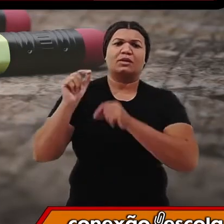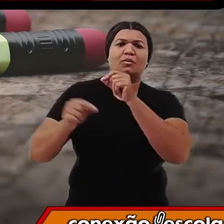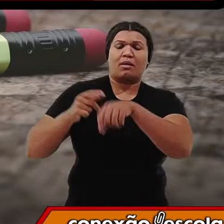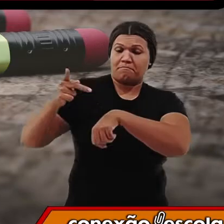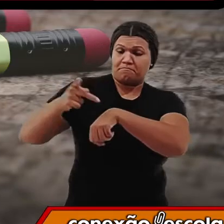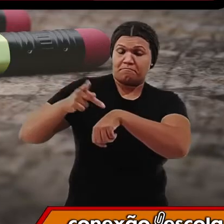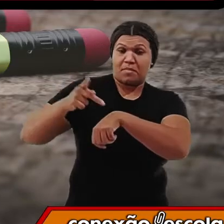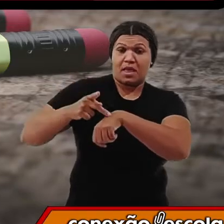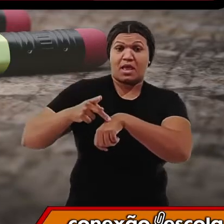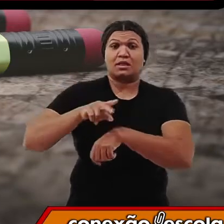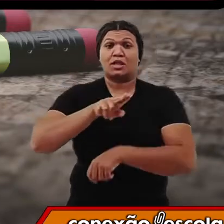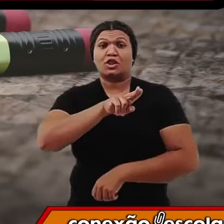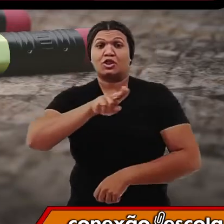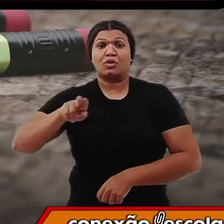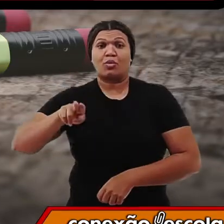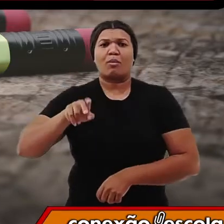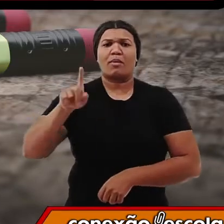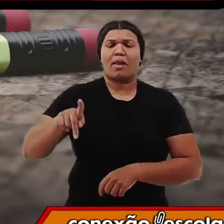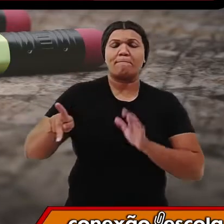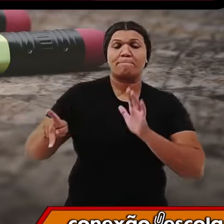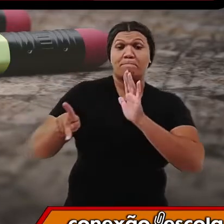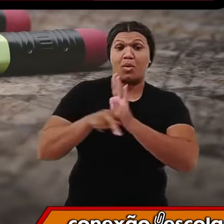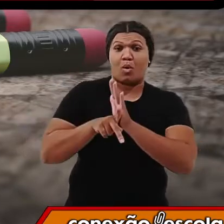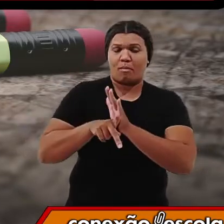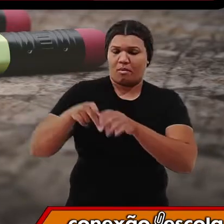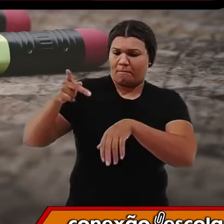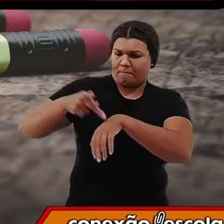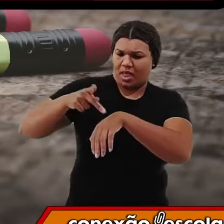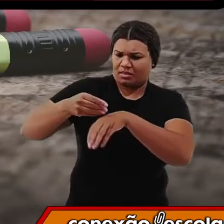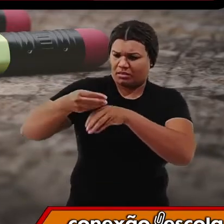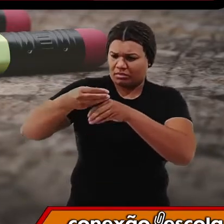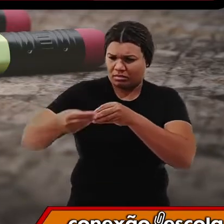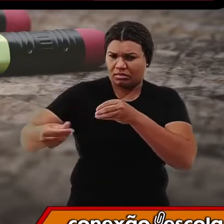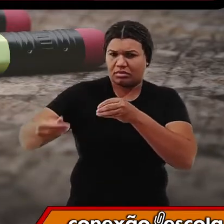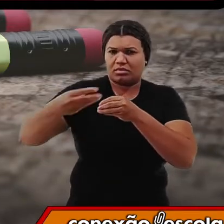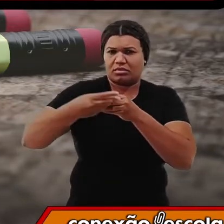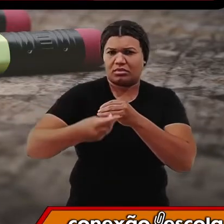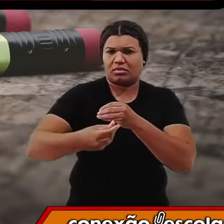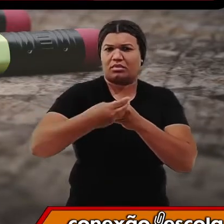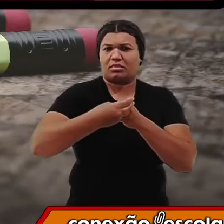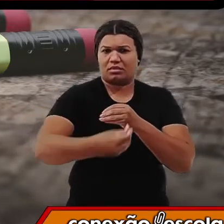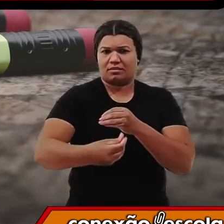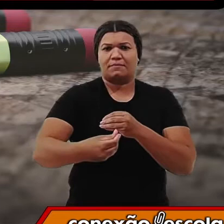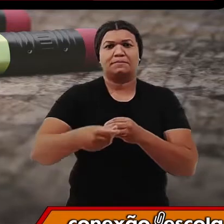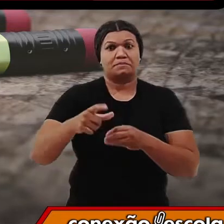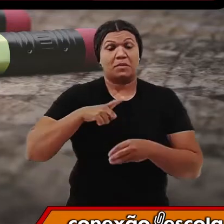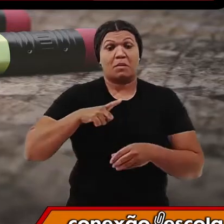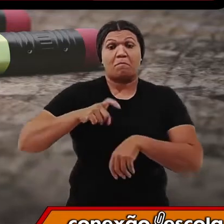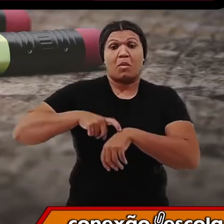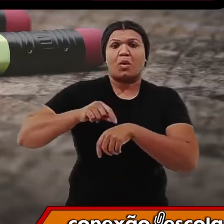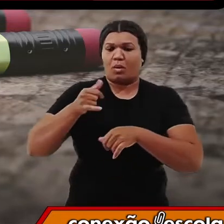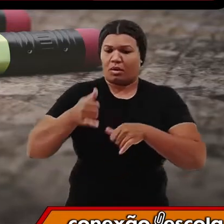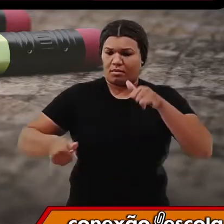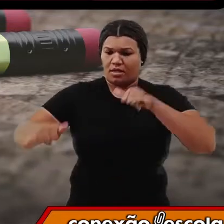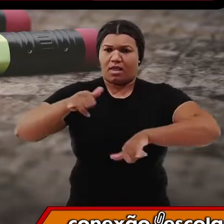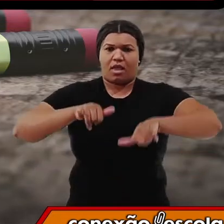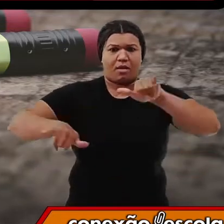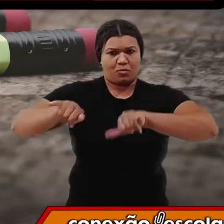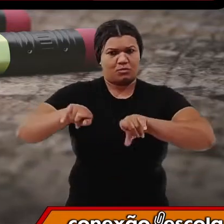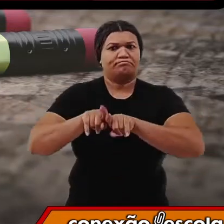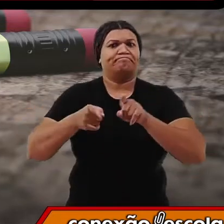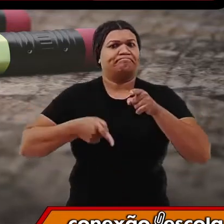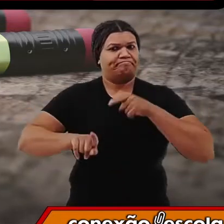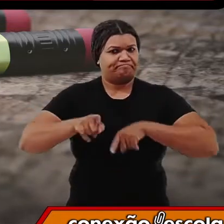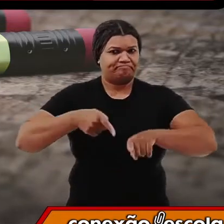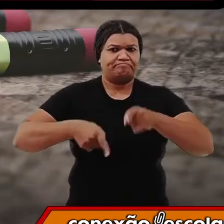fragmentação das rochas ou dos solos por processos químicos, físicos